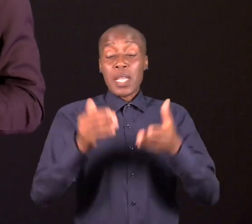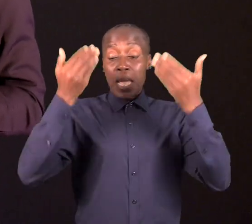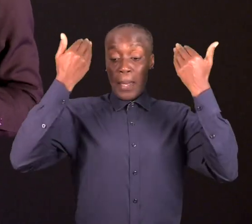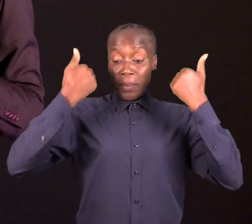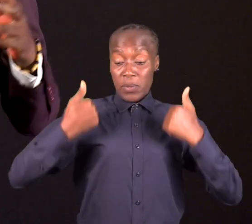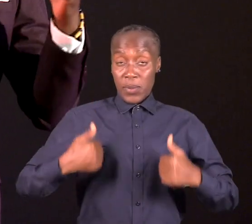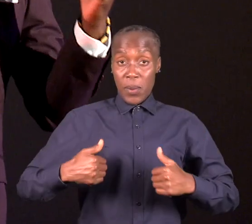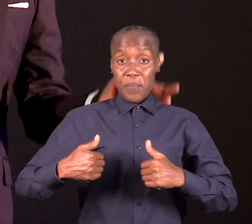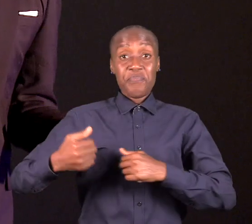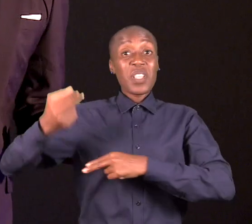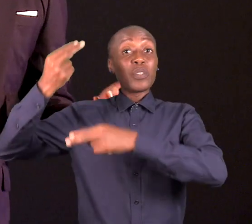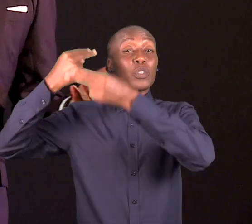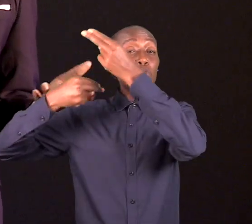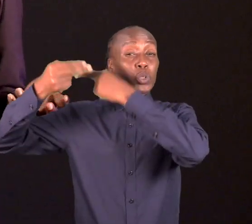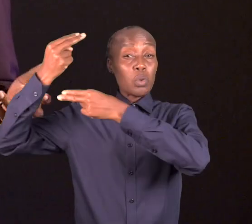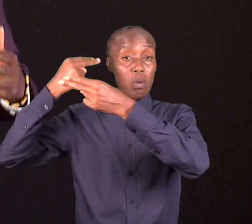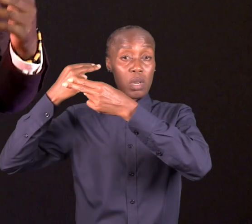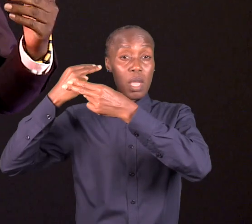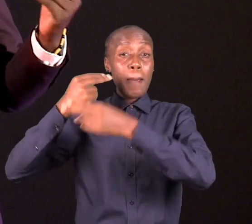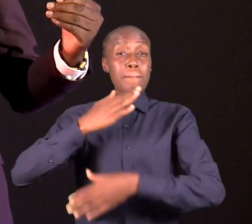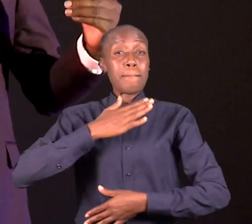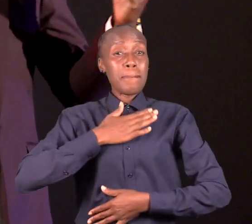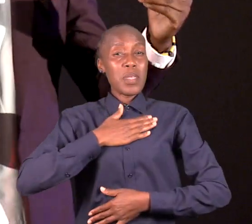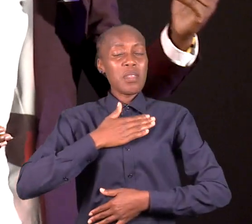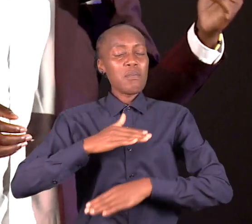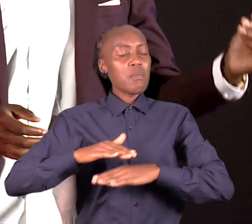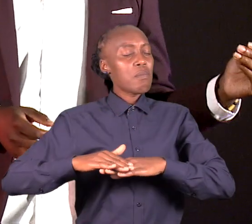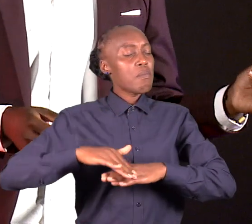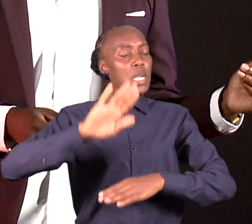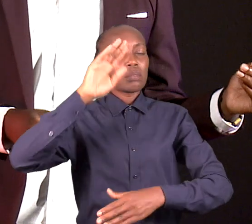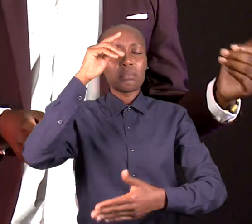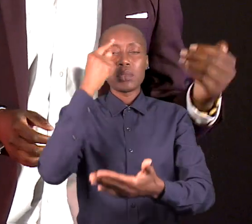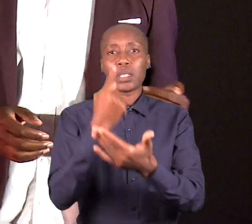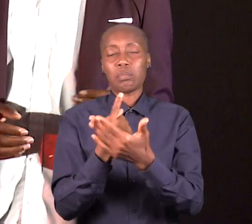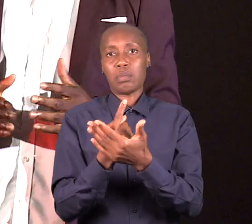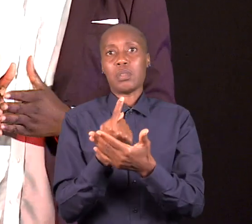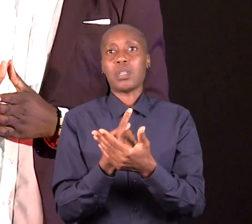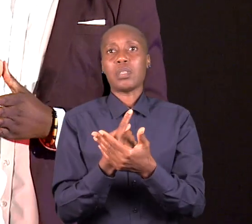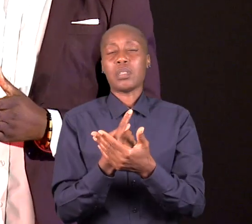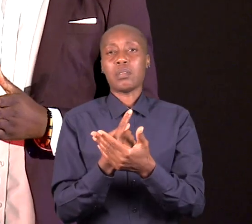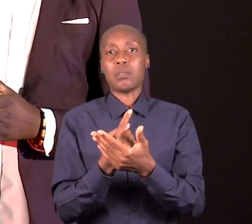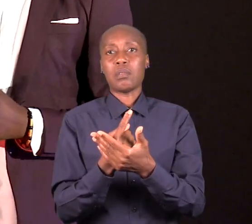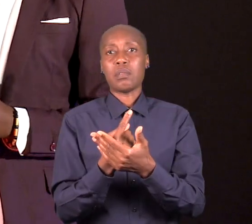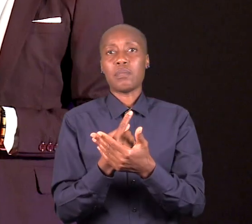A minha história pessoal desempenhou um papel fundamental na minha jornada.